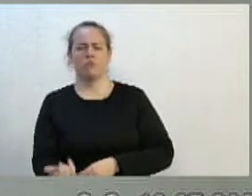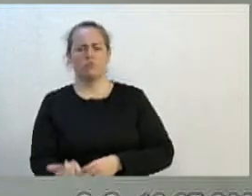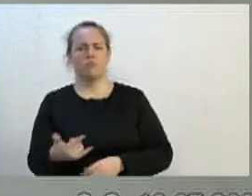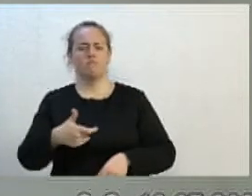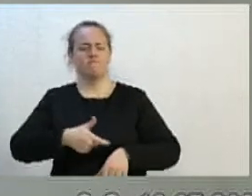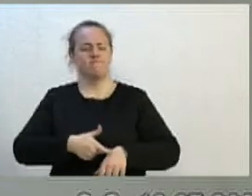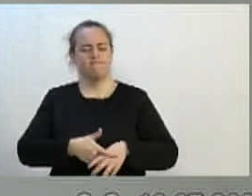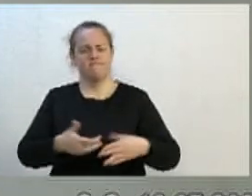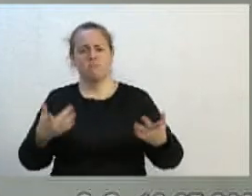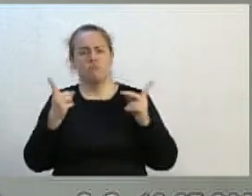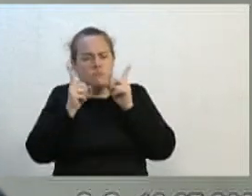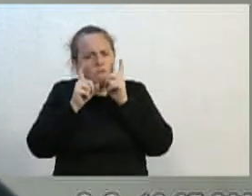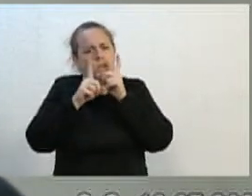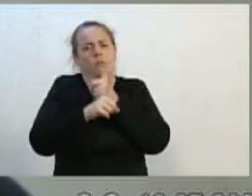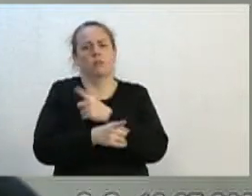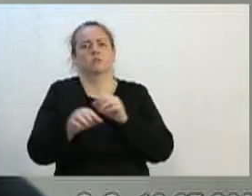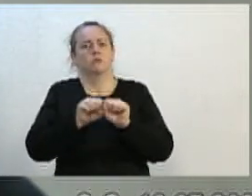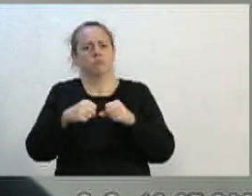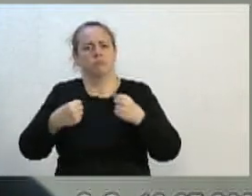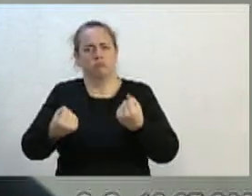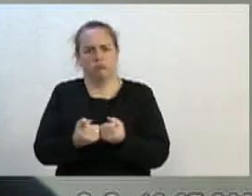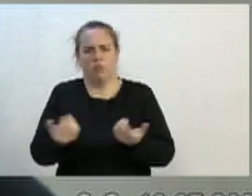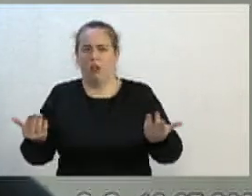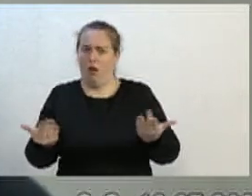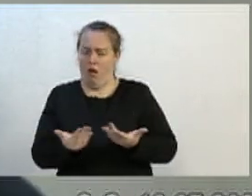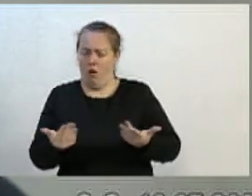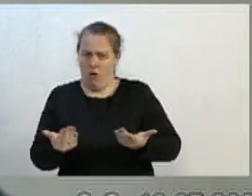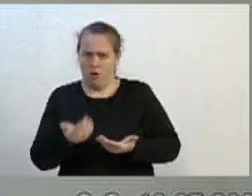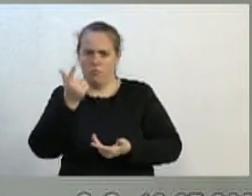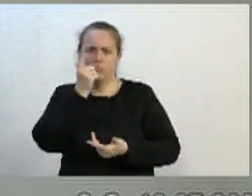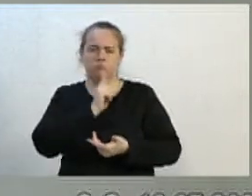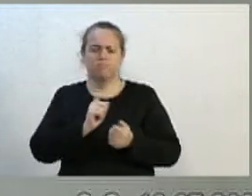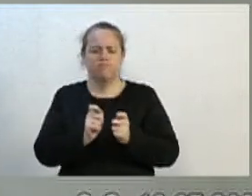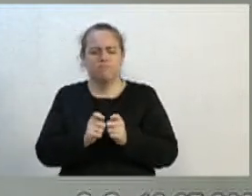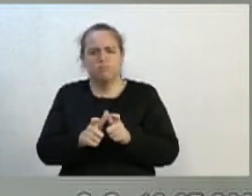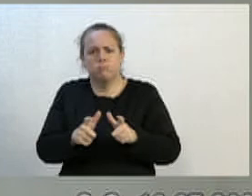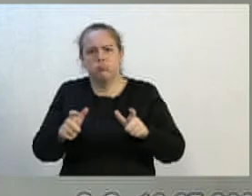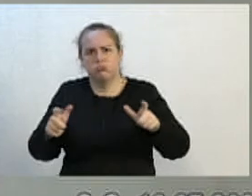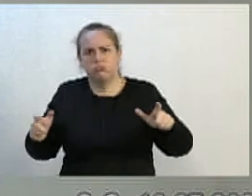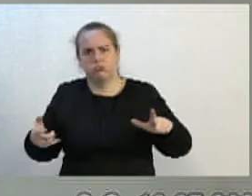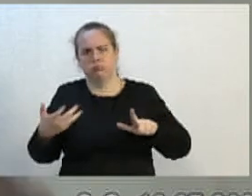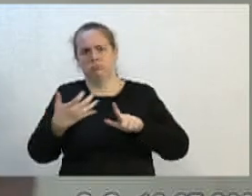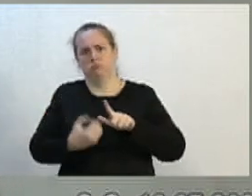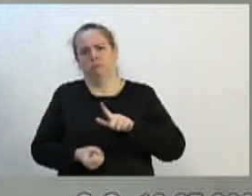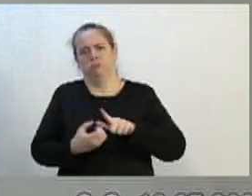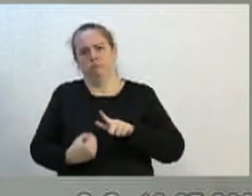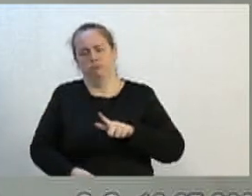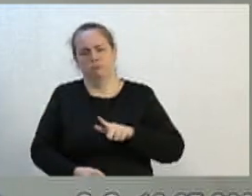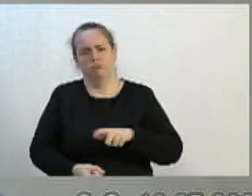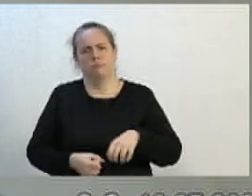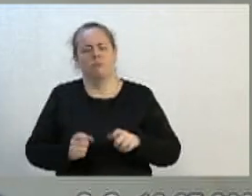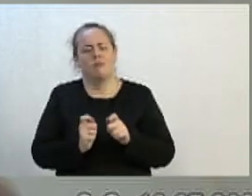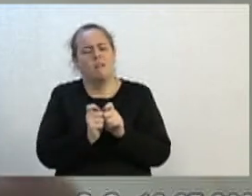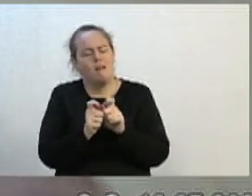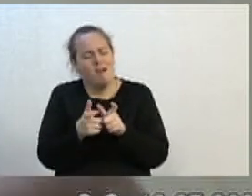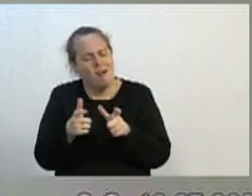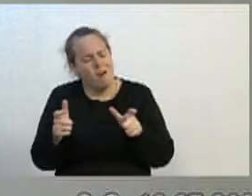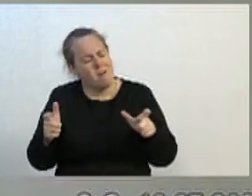alheia para aumentar os seus lucros. Aumentam